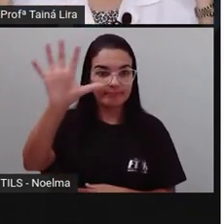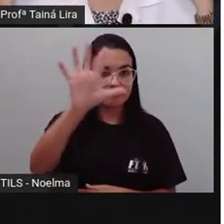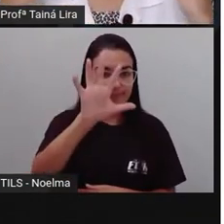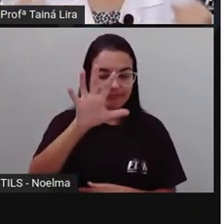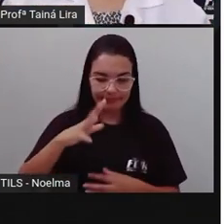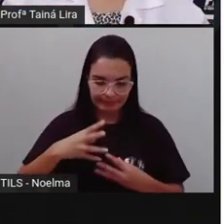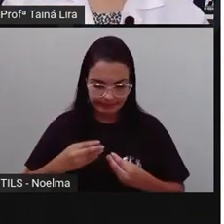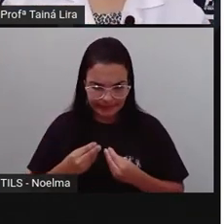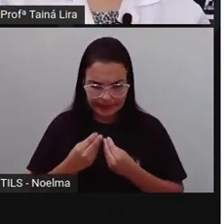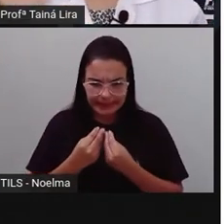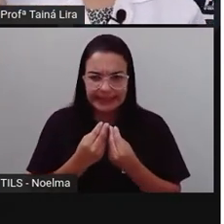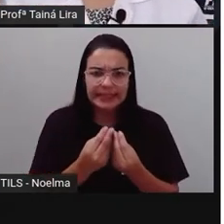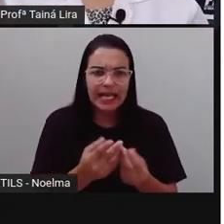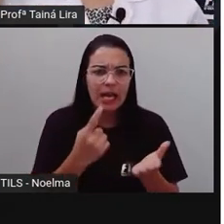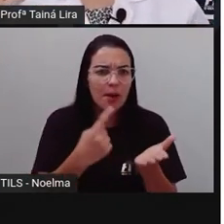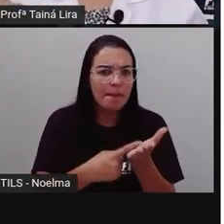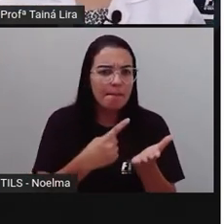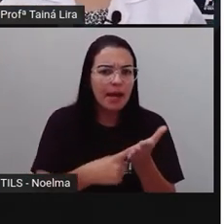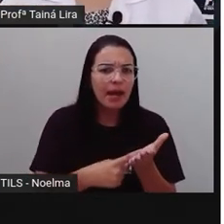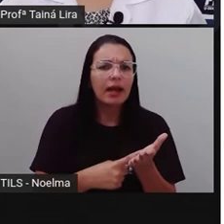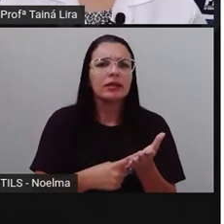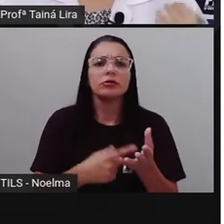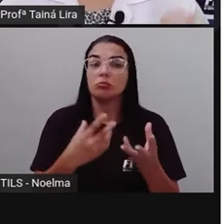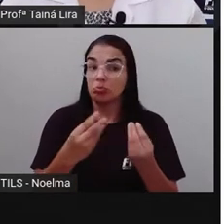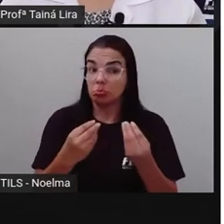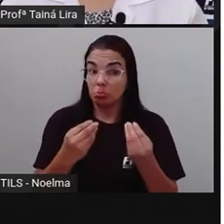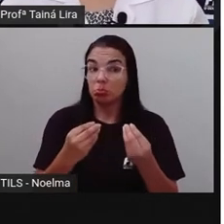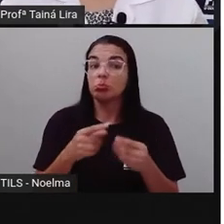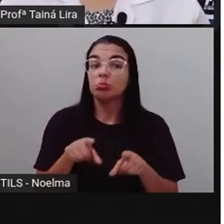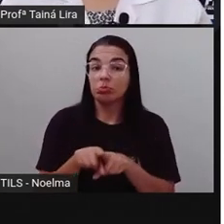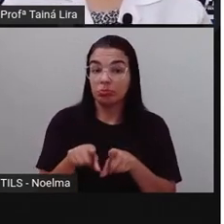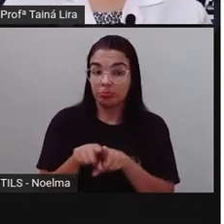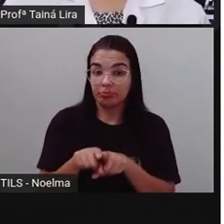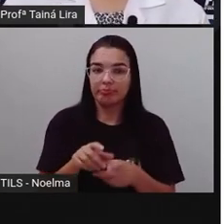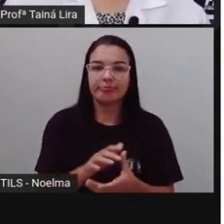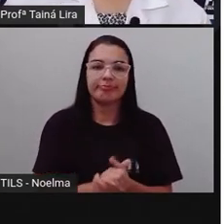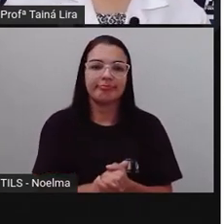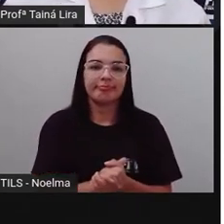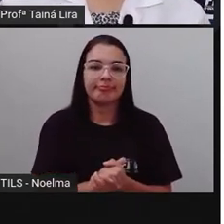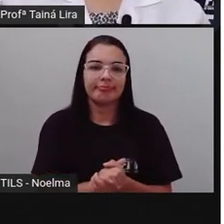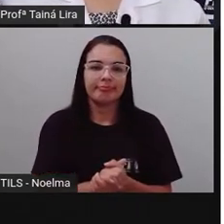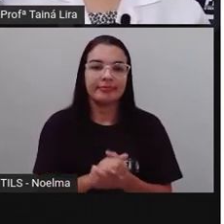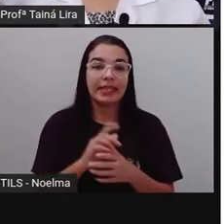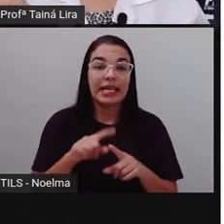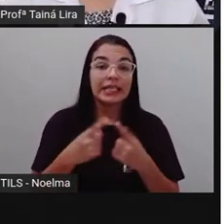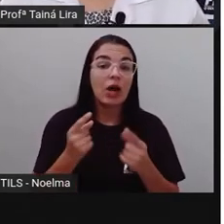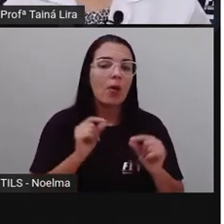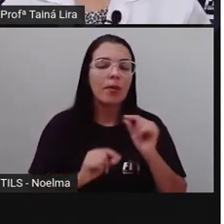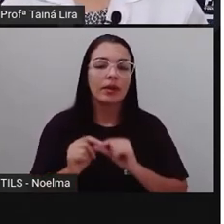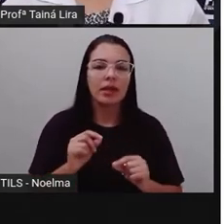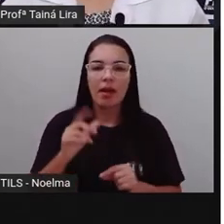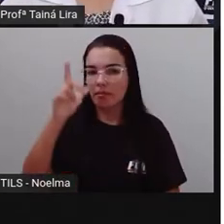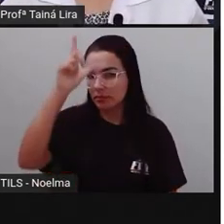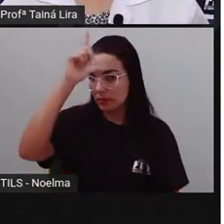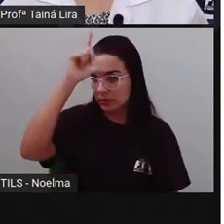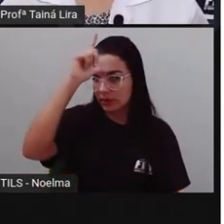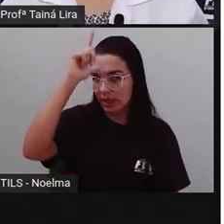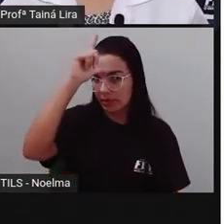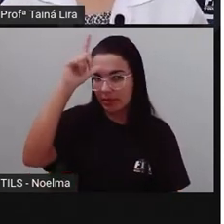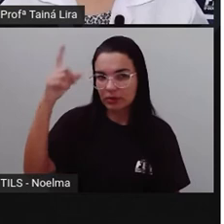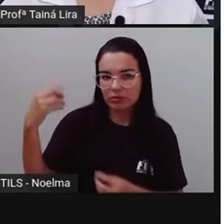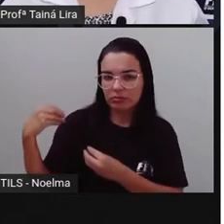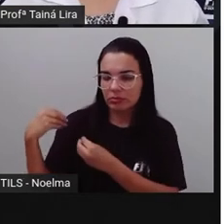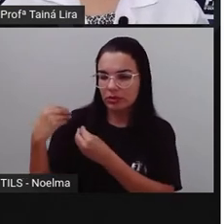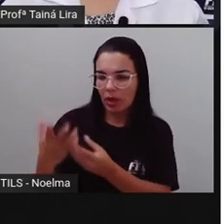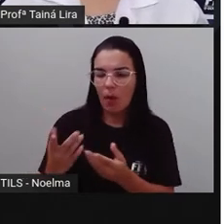marca bem forte também, foram os italianos, tá bom? Então, os alemães, eles trouxeram